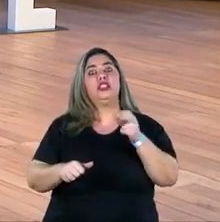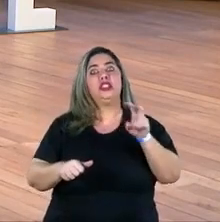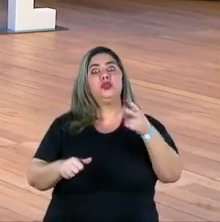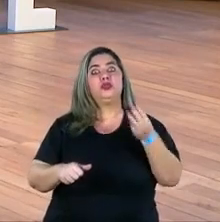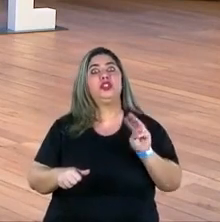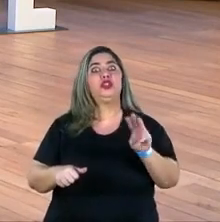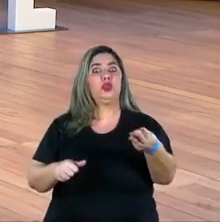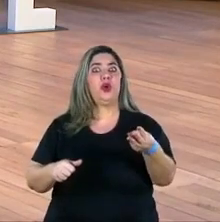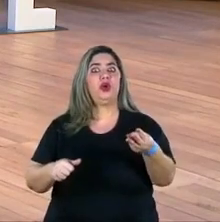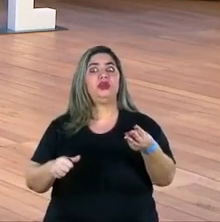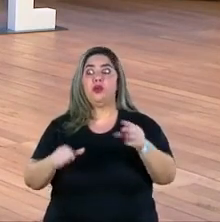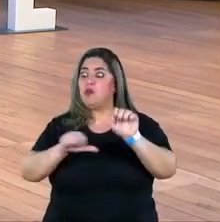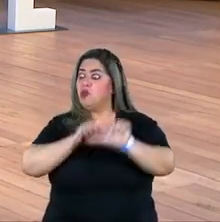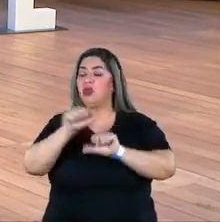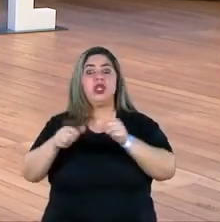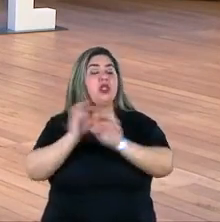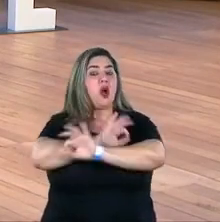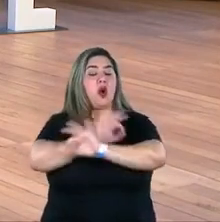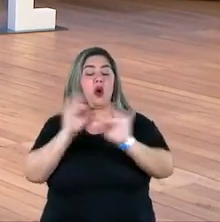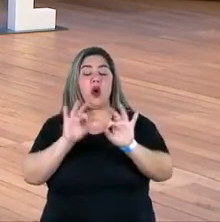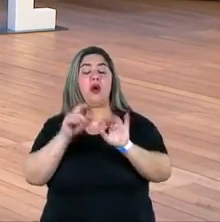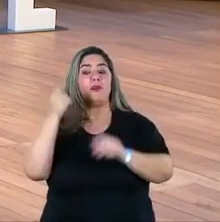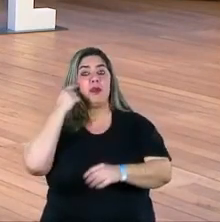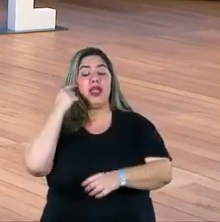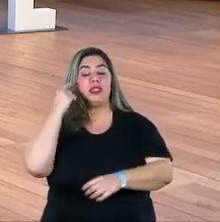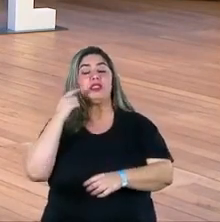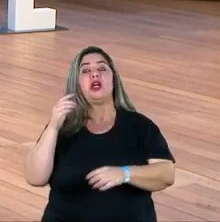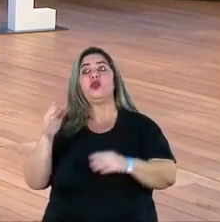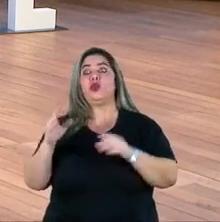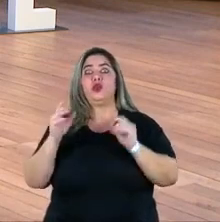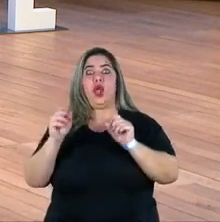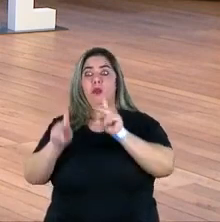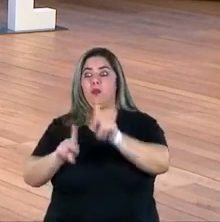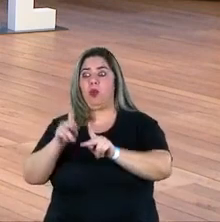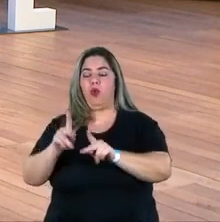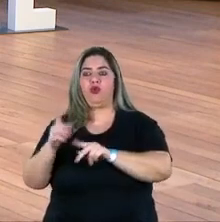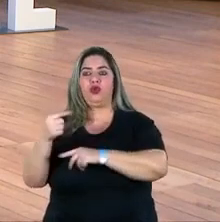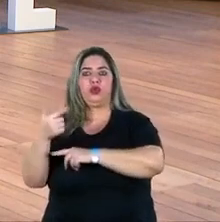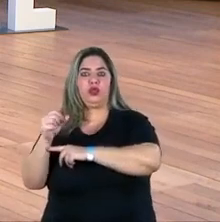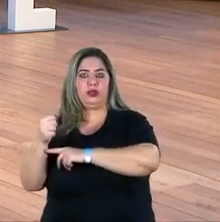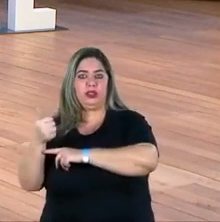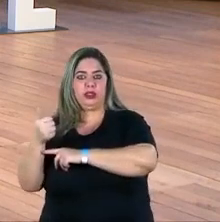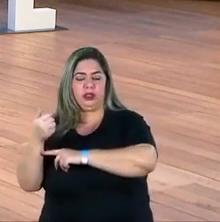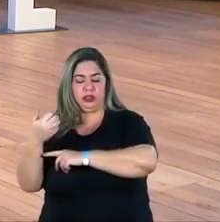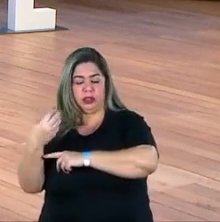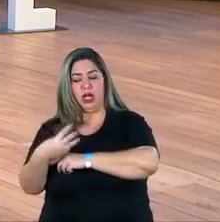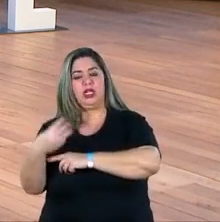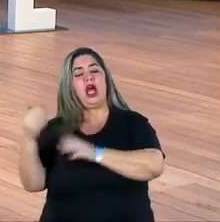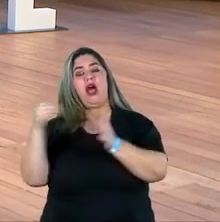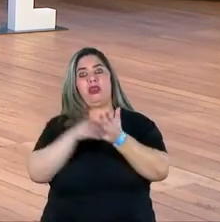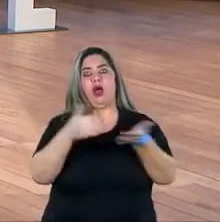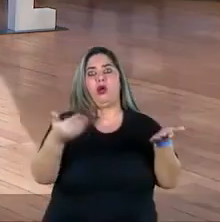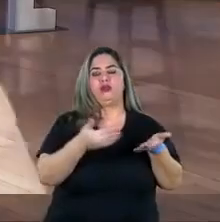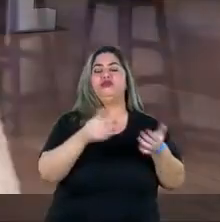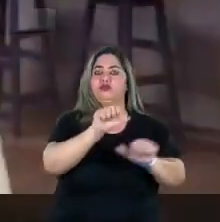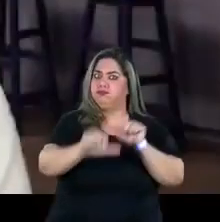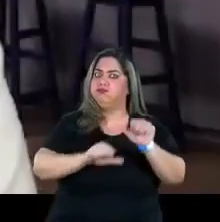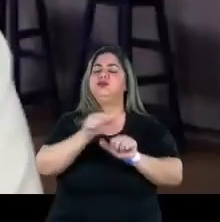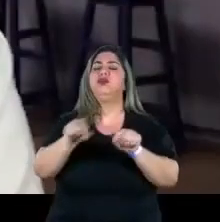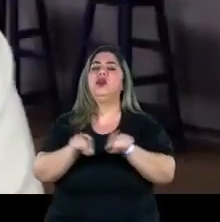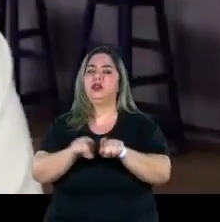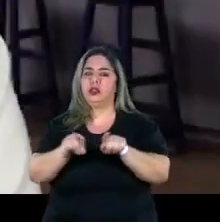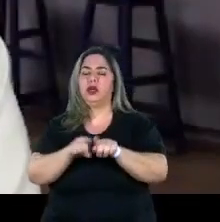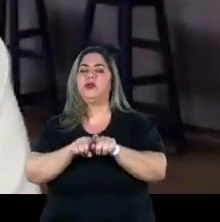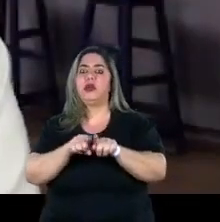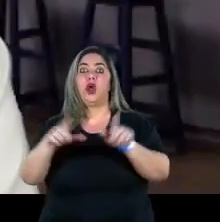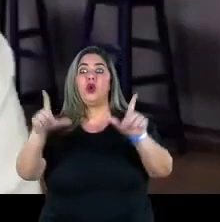uma redução muito significativa, lembrando que a população brasileira de 93 para cá também cresceu significativamente. Então, o Brasil acelerou muito esse